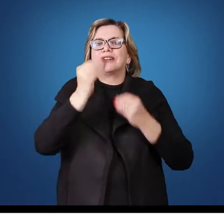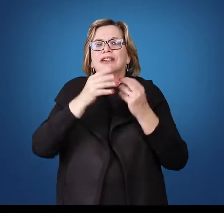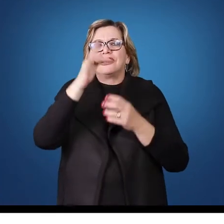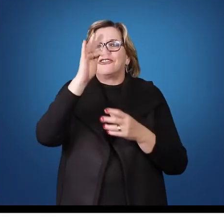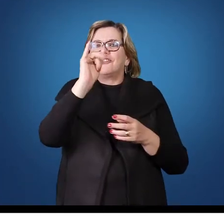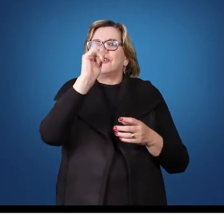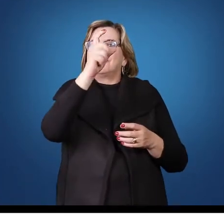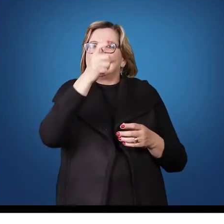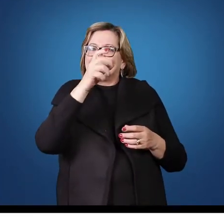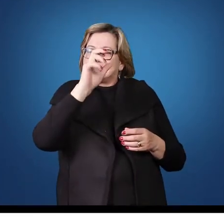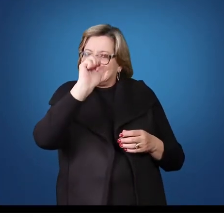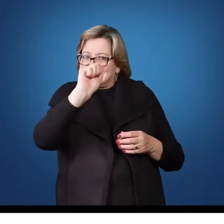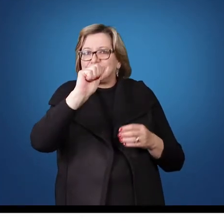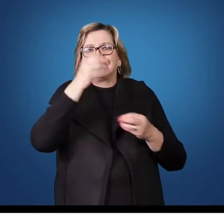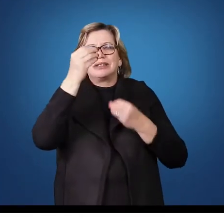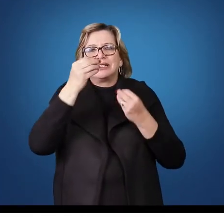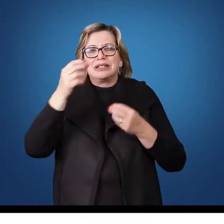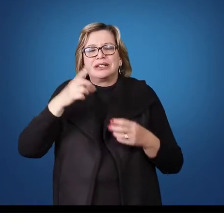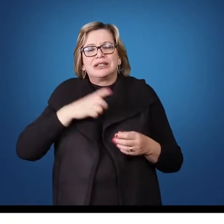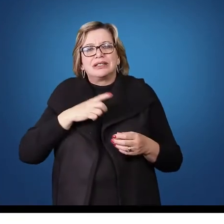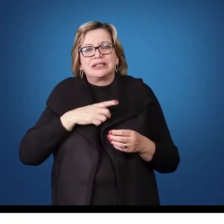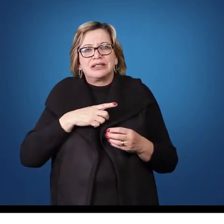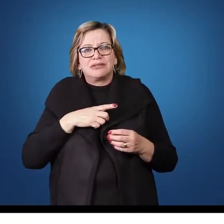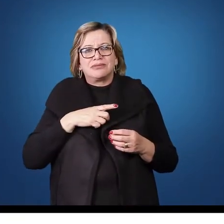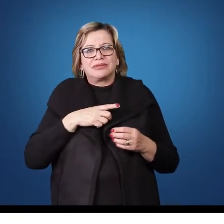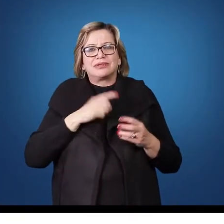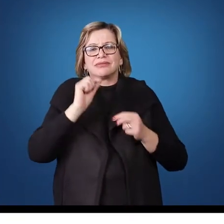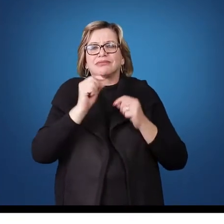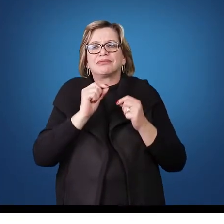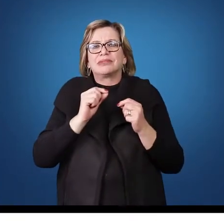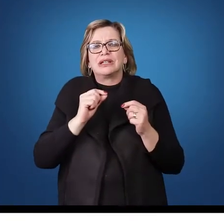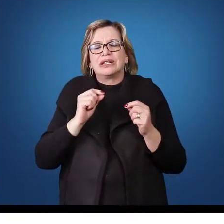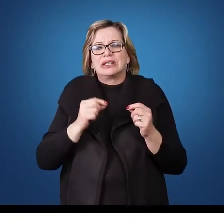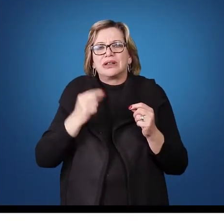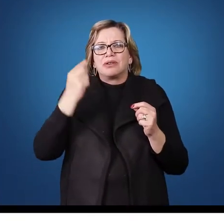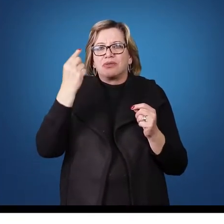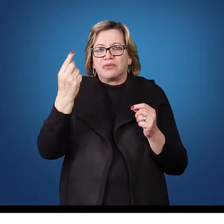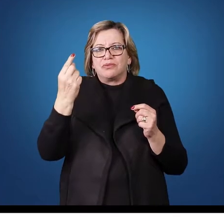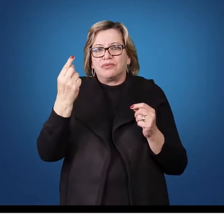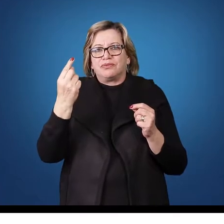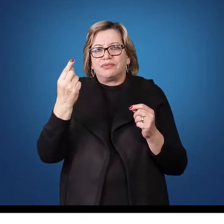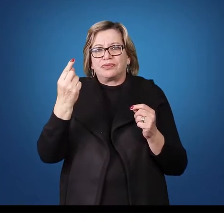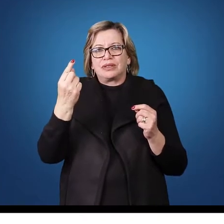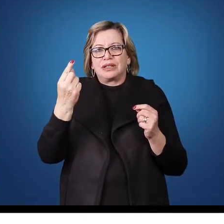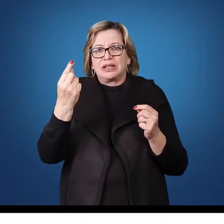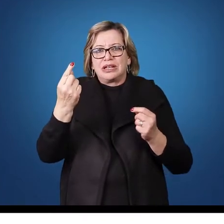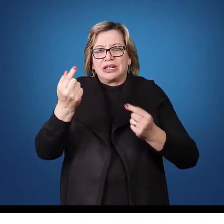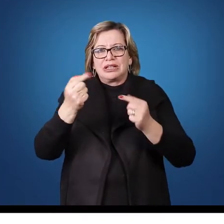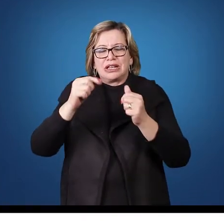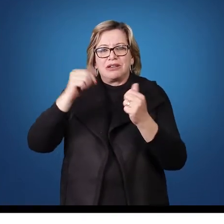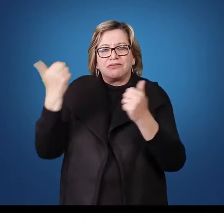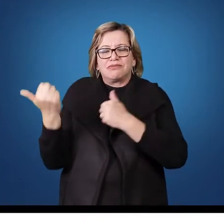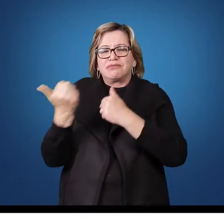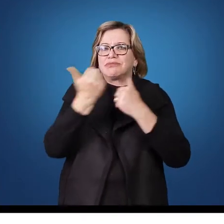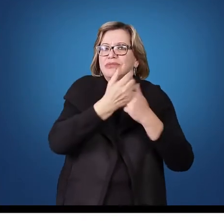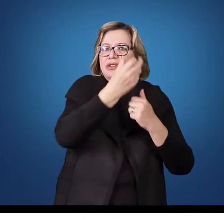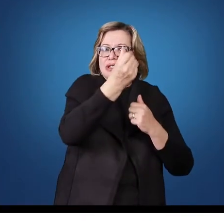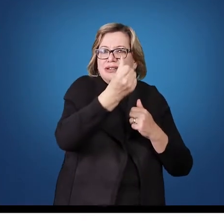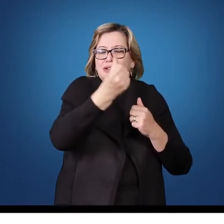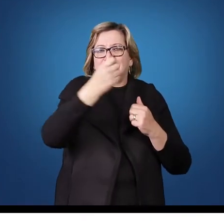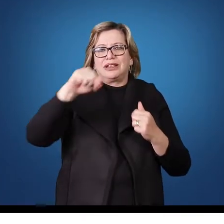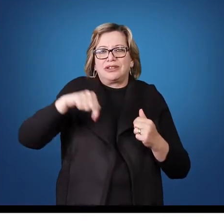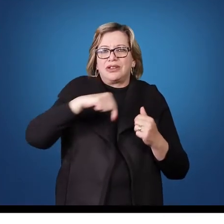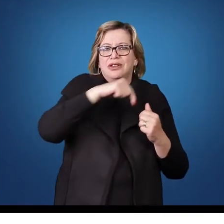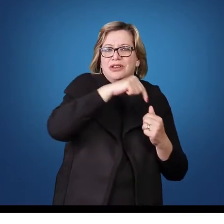recepção posterior. Então nós temos, saindo da posição 1, a posição 1 vai assumir a posição 6, a posição